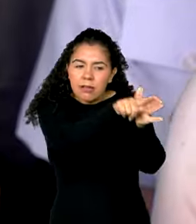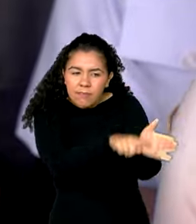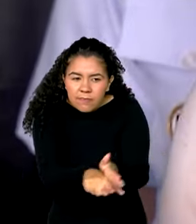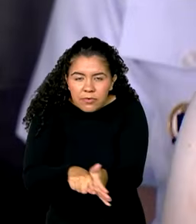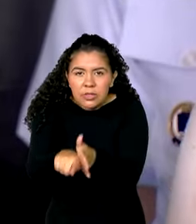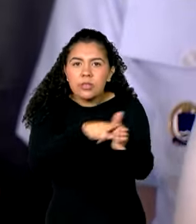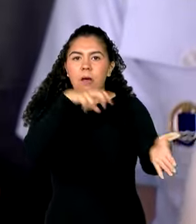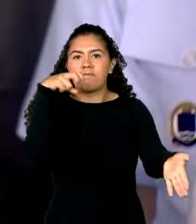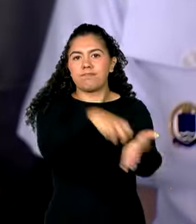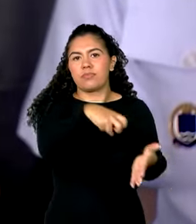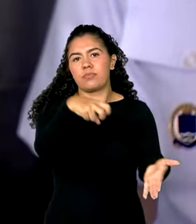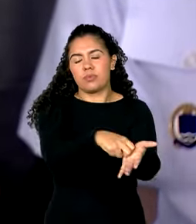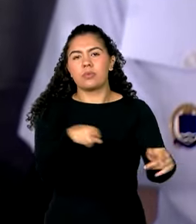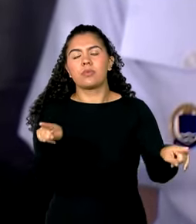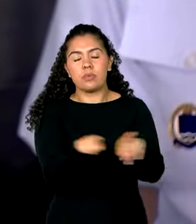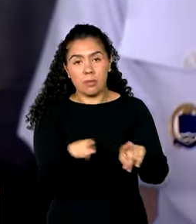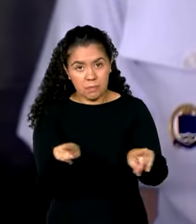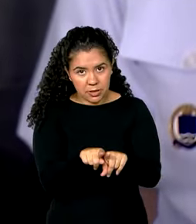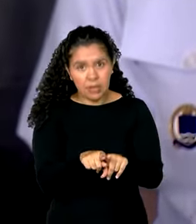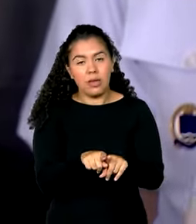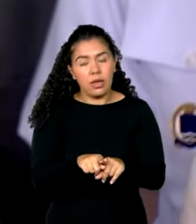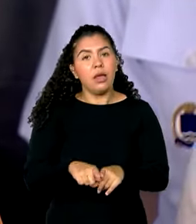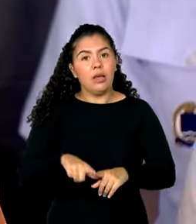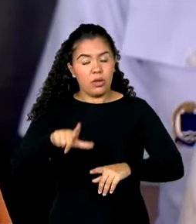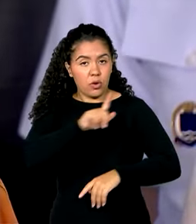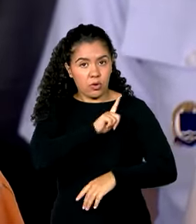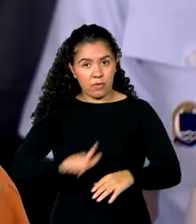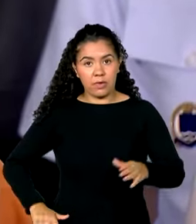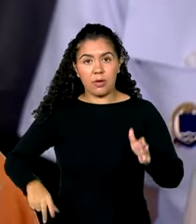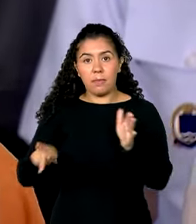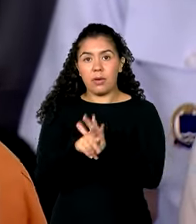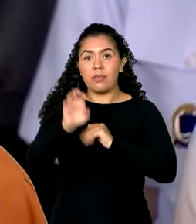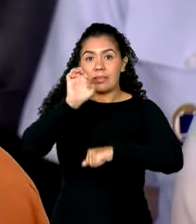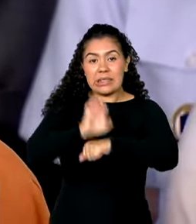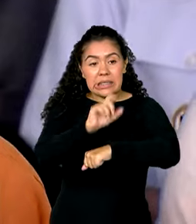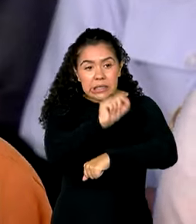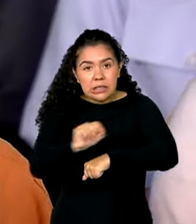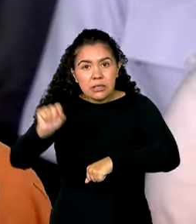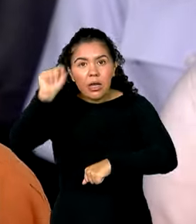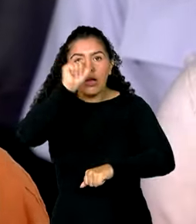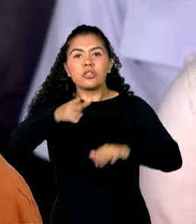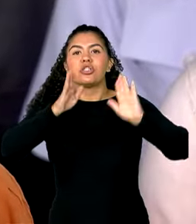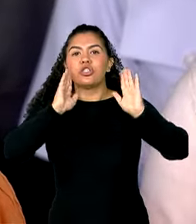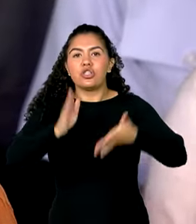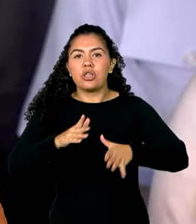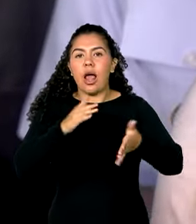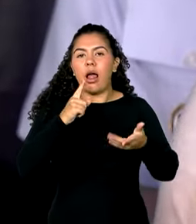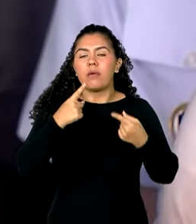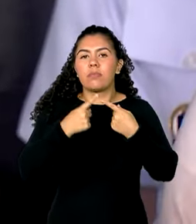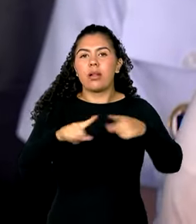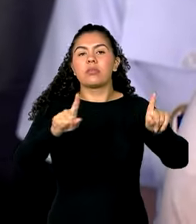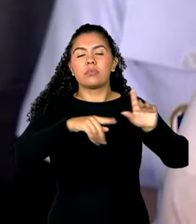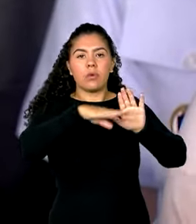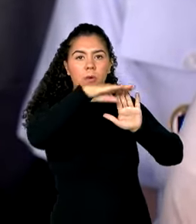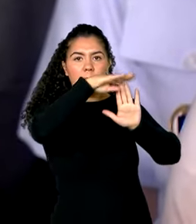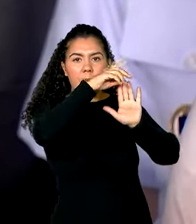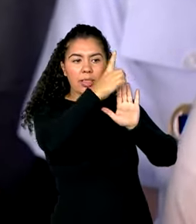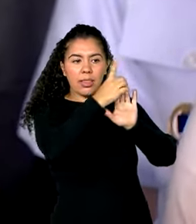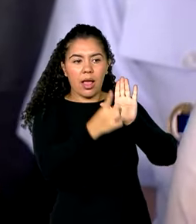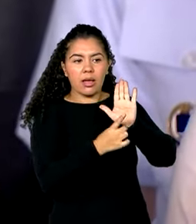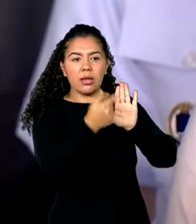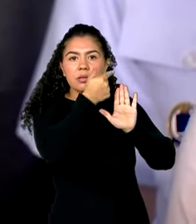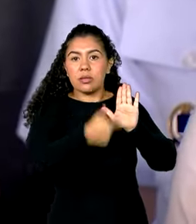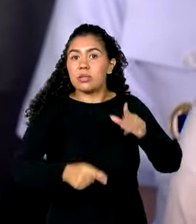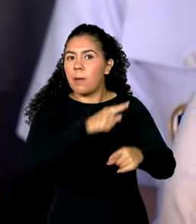e punidos. Os governos estaduais já decretaram a proibição definitiva do fogo